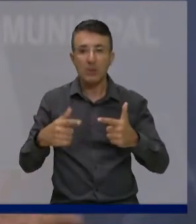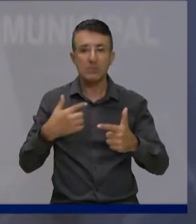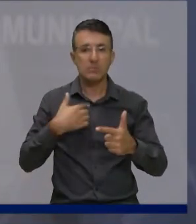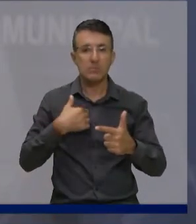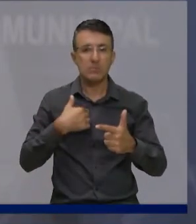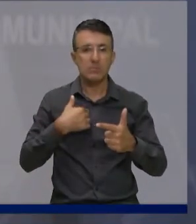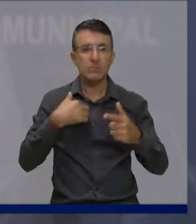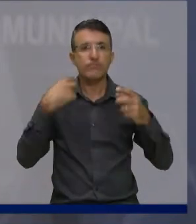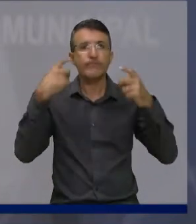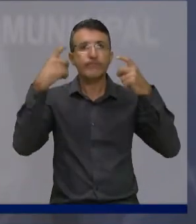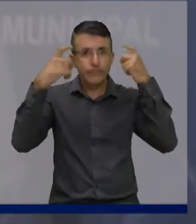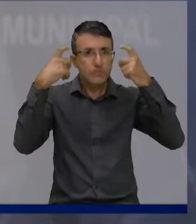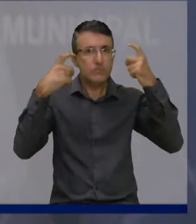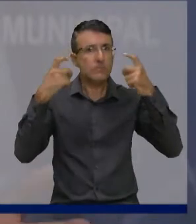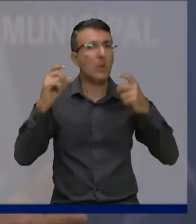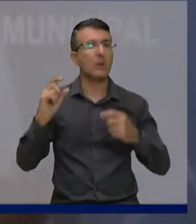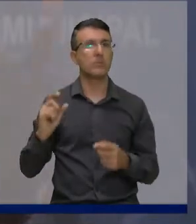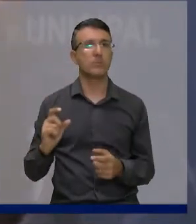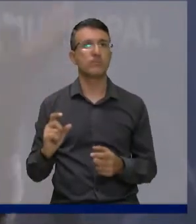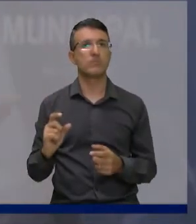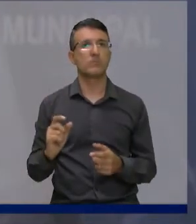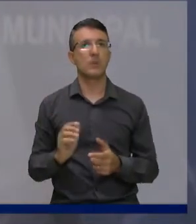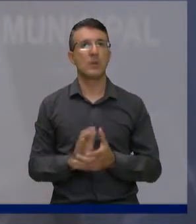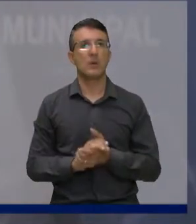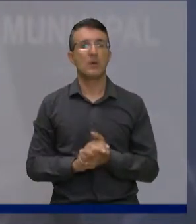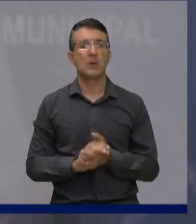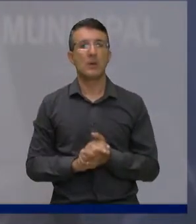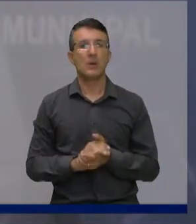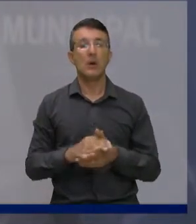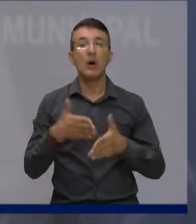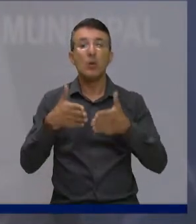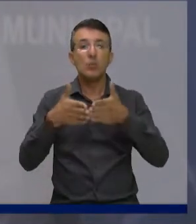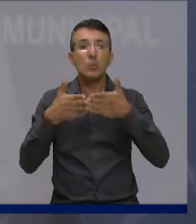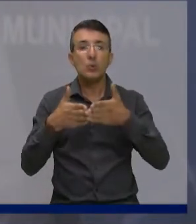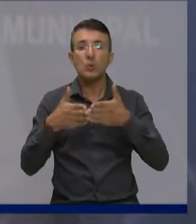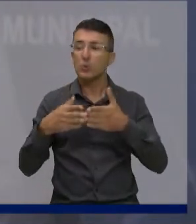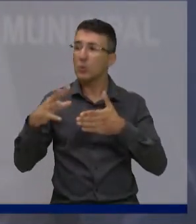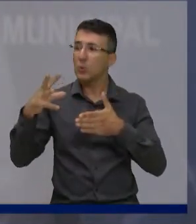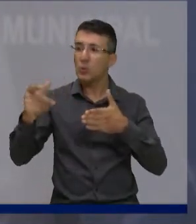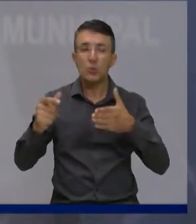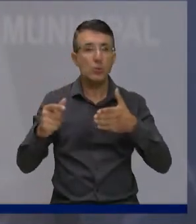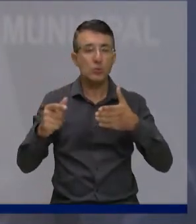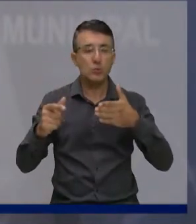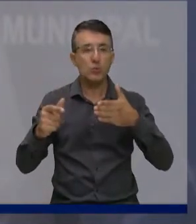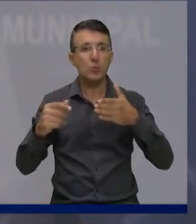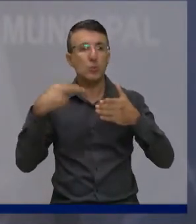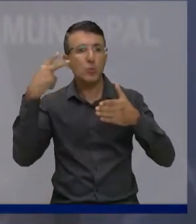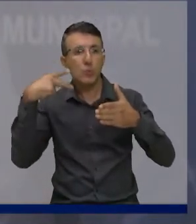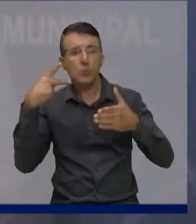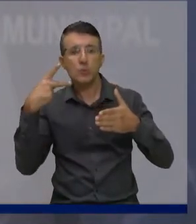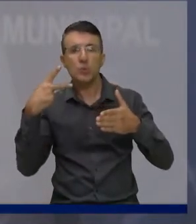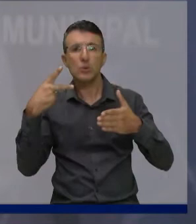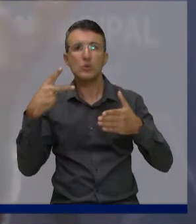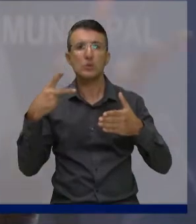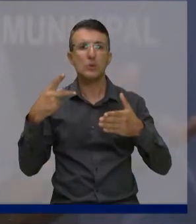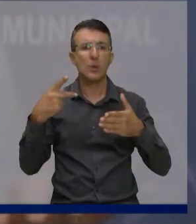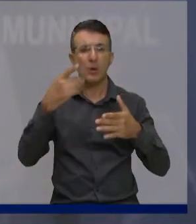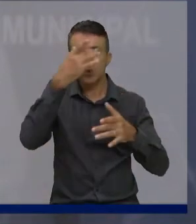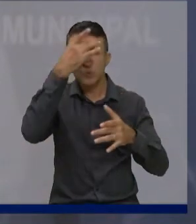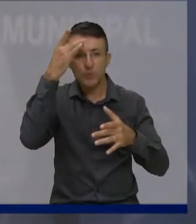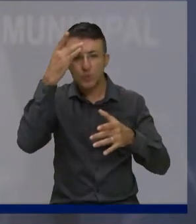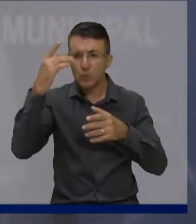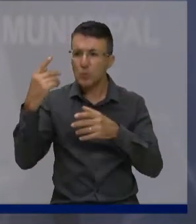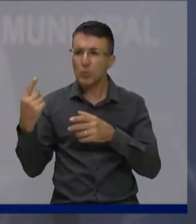Gostaria que os senhores pudessem também trazer para cá no dia da reunião alguma coisa que o município reclama para vocês, para que a gente